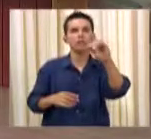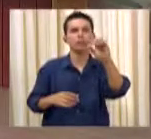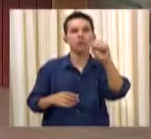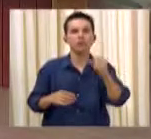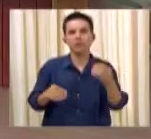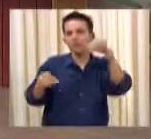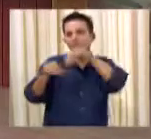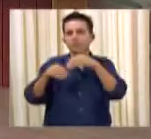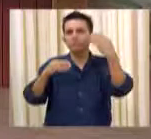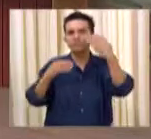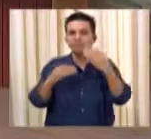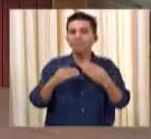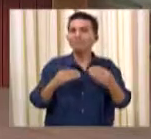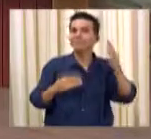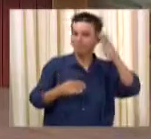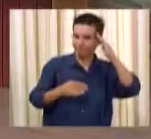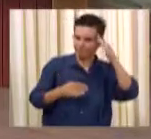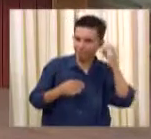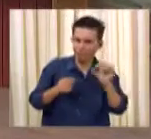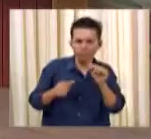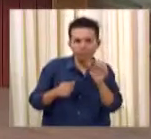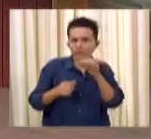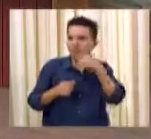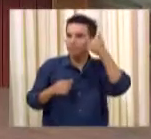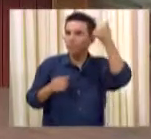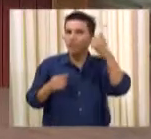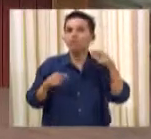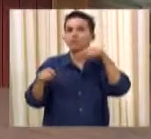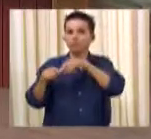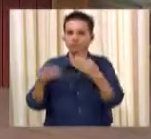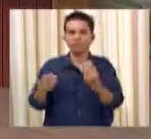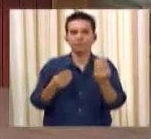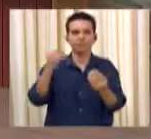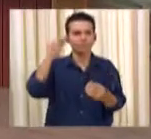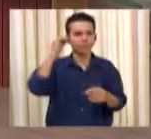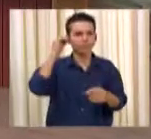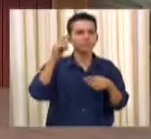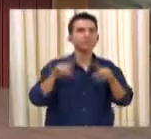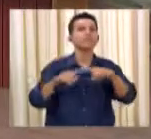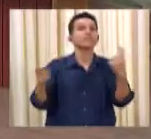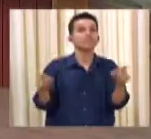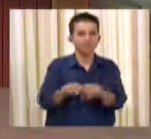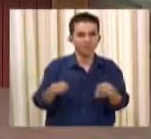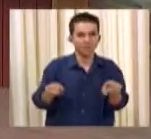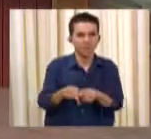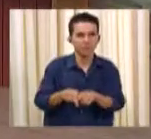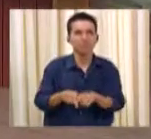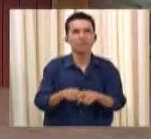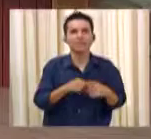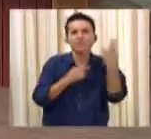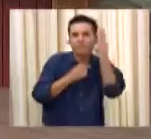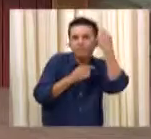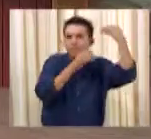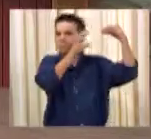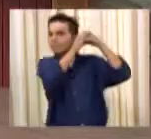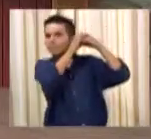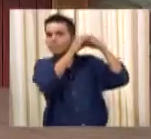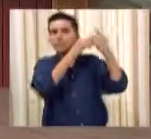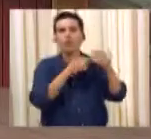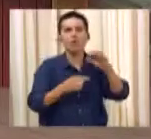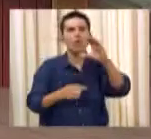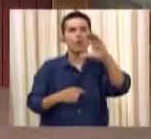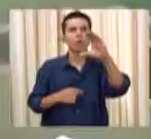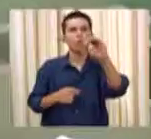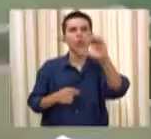como é isso. Além do transplante coclear, né? Que é um... Implante. Desculpa. O implante, perdão. O implante coclear,